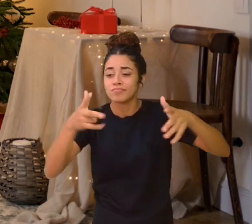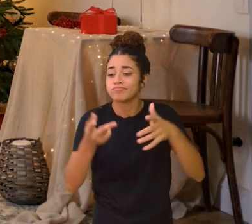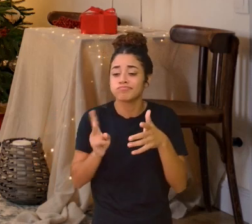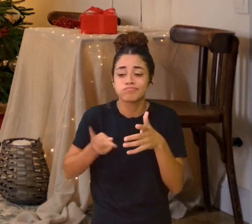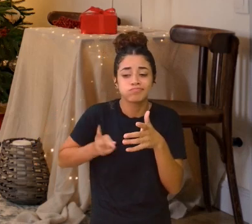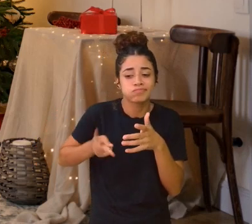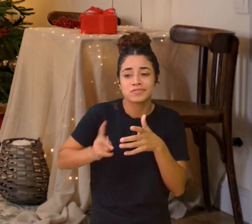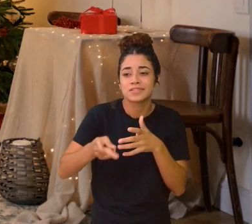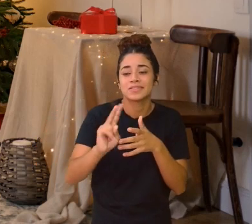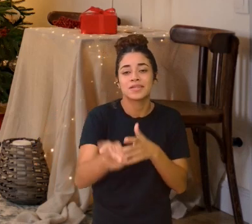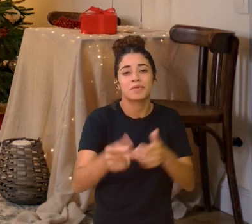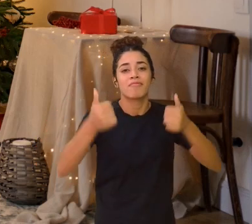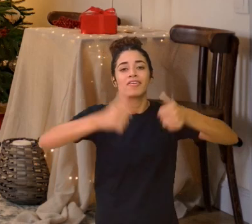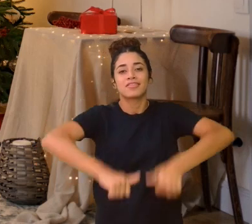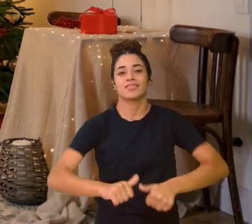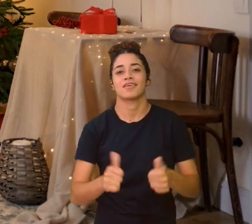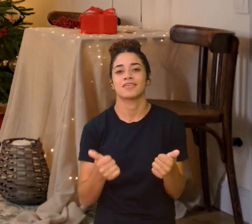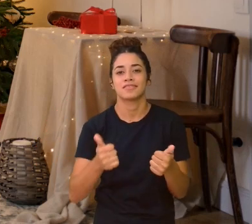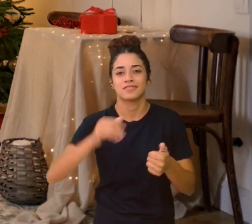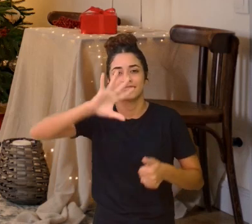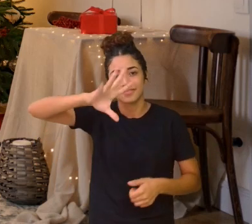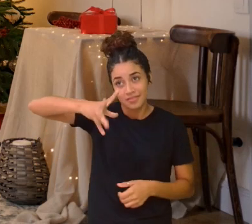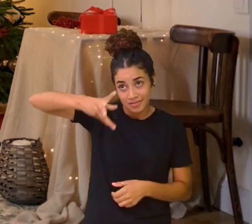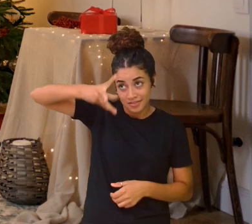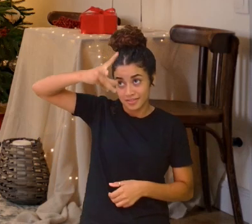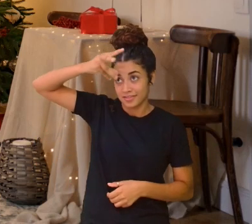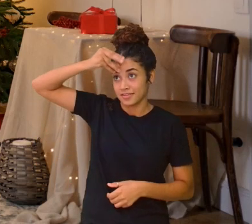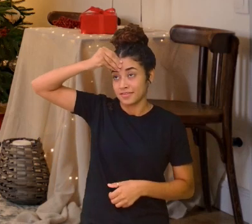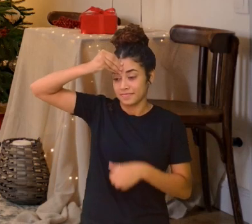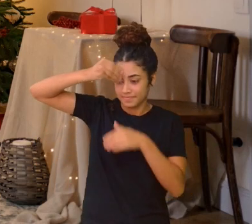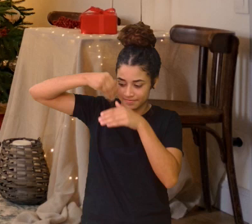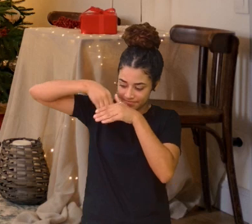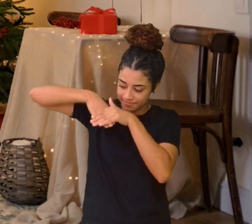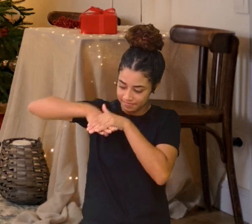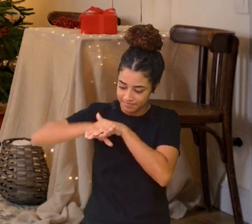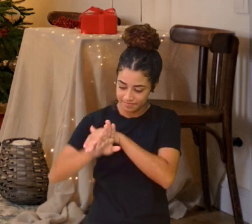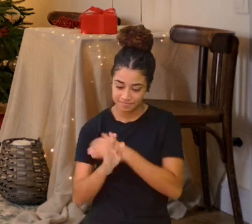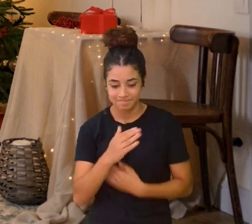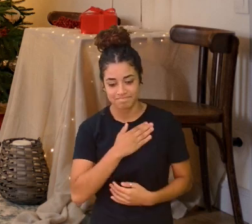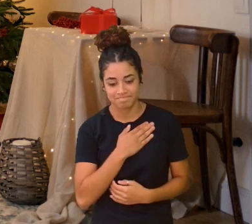ficaria Em sua mente guardada